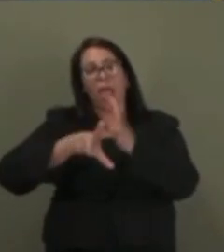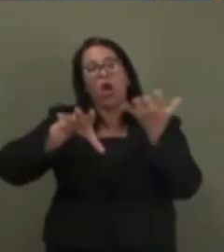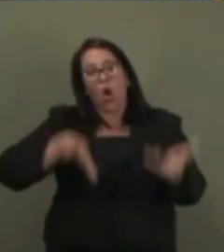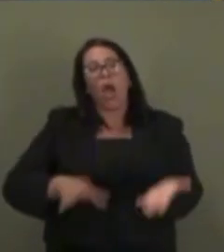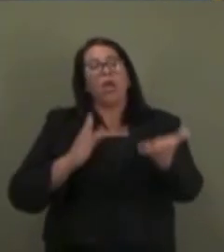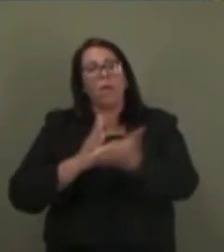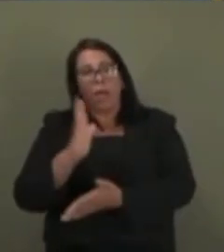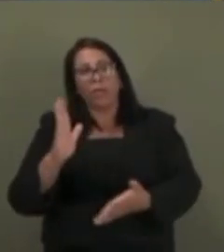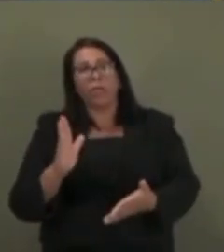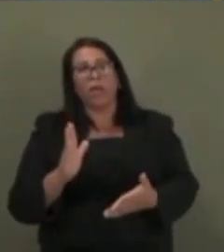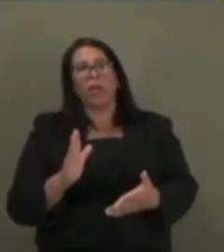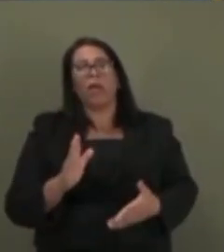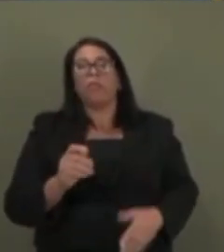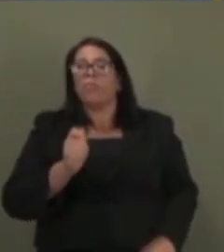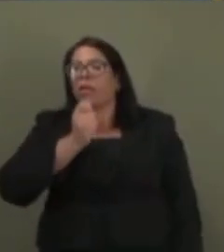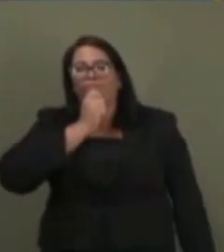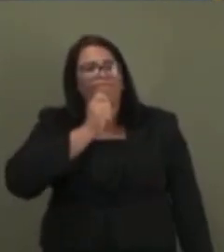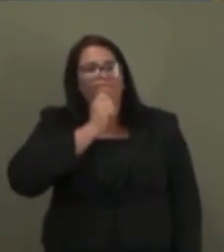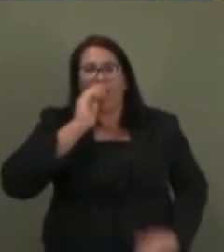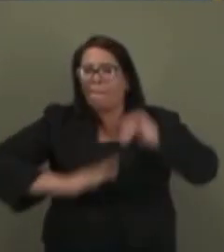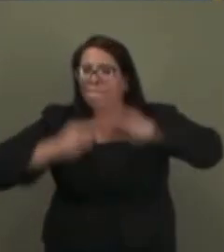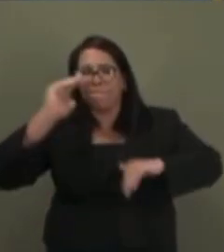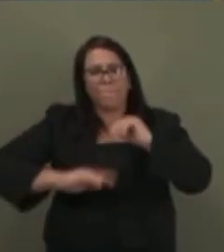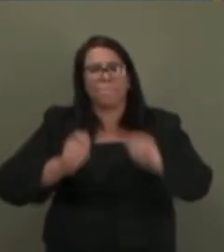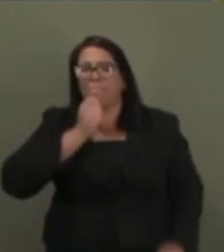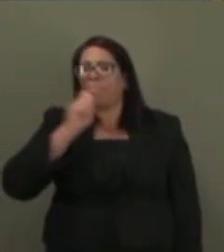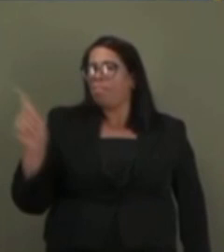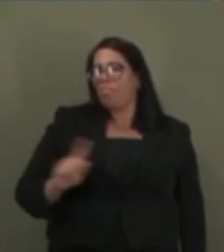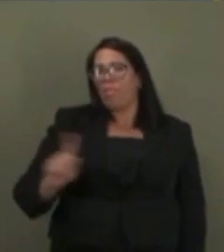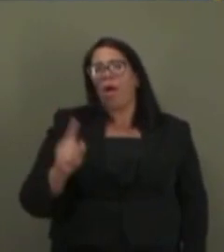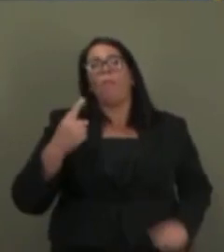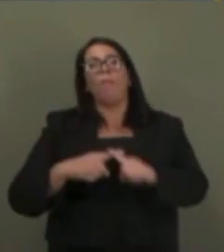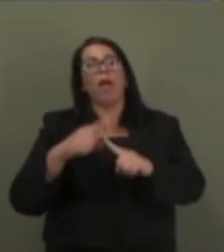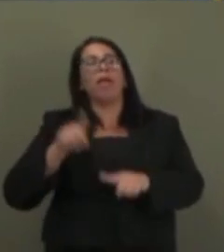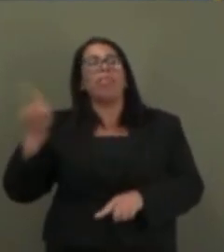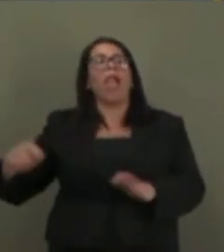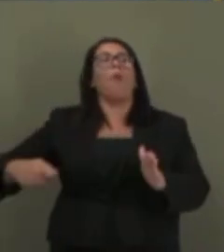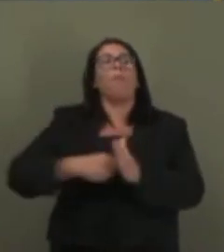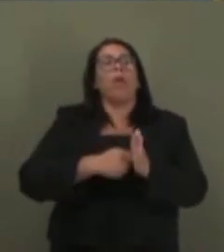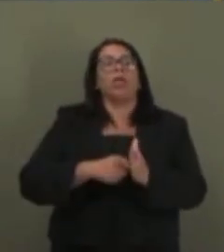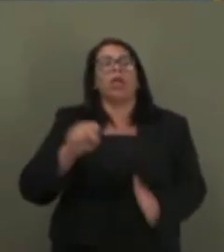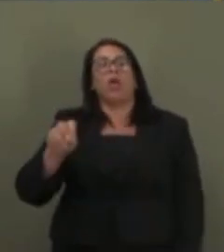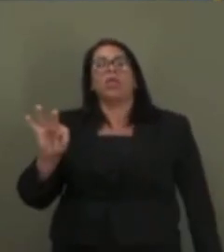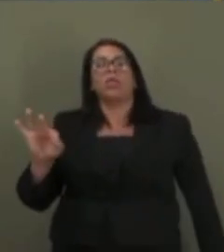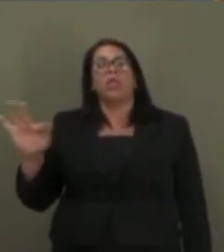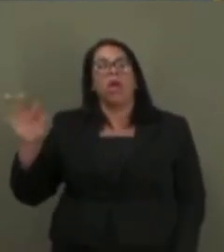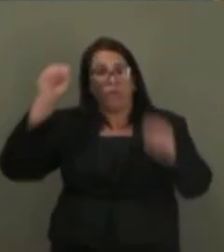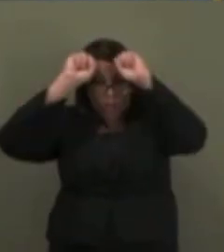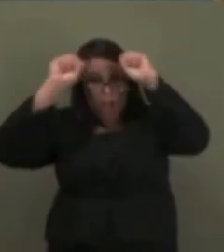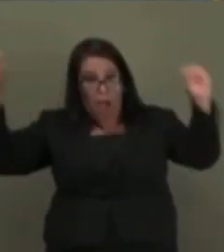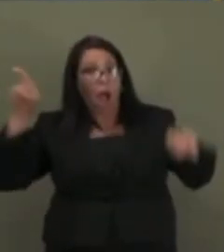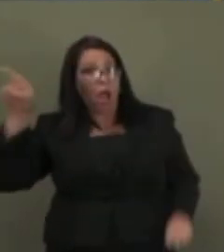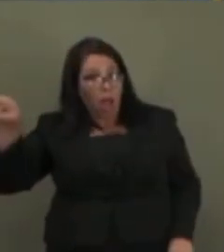está sem eficácia por causa de uma liminar. E essa liminar, que lá está nessa lei que foi